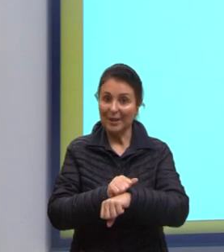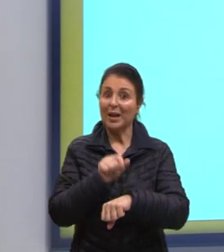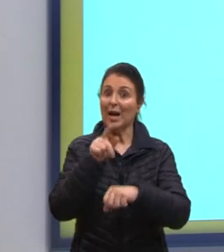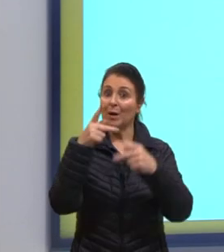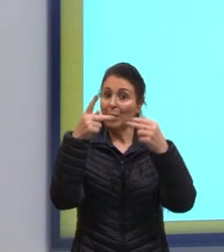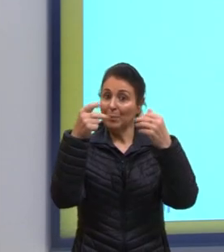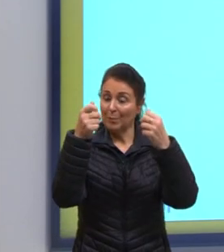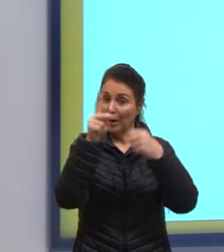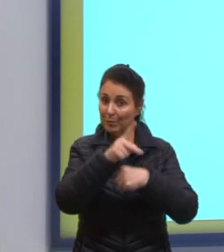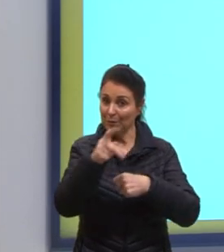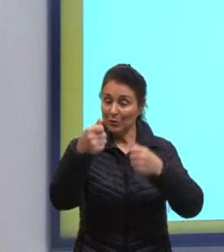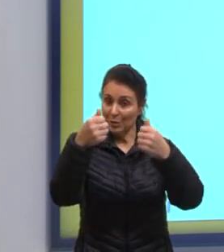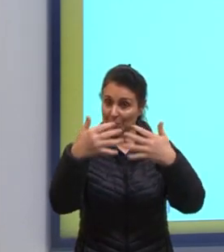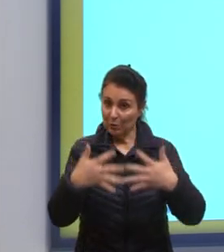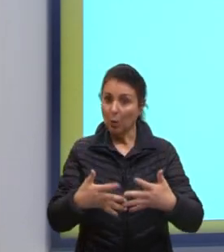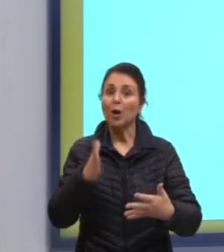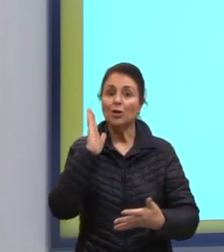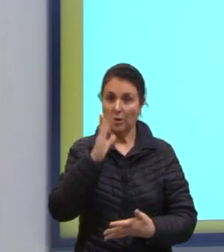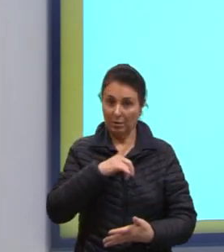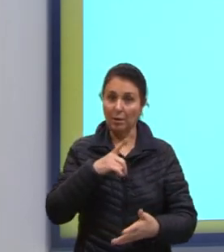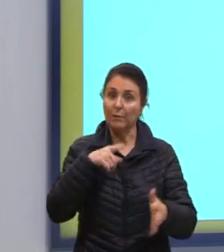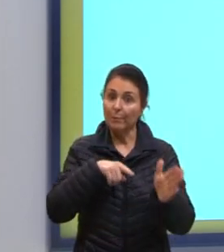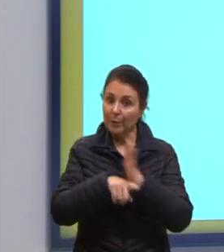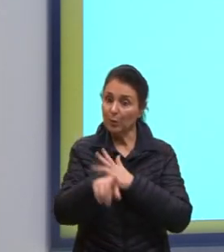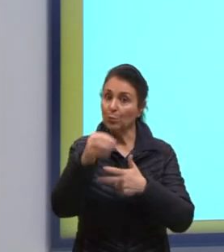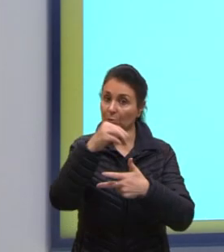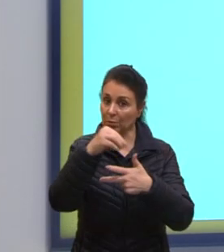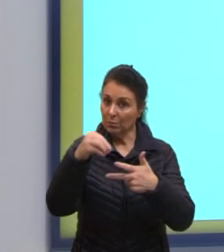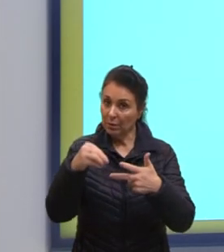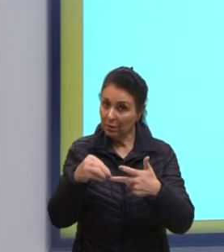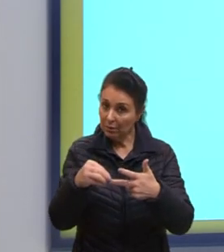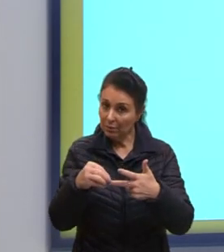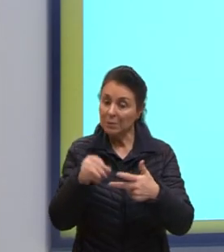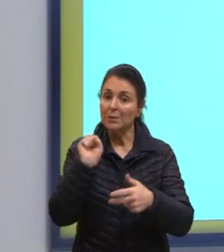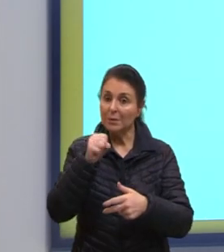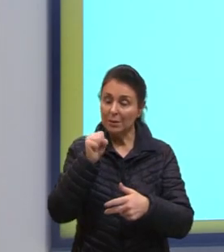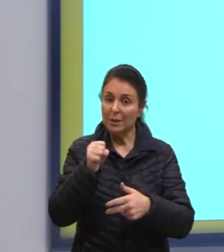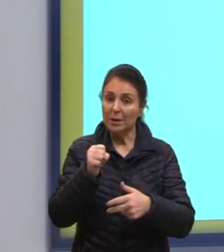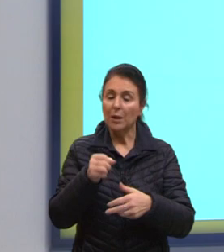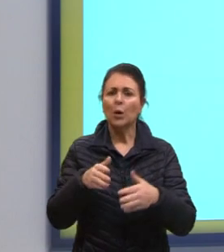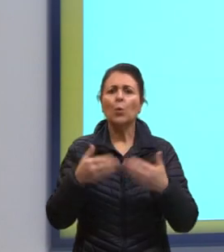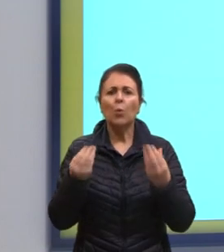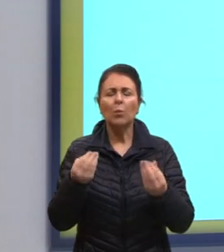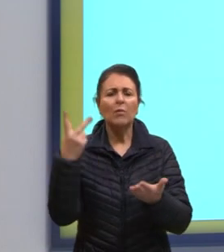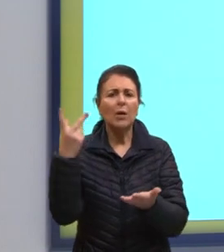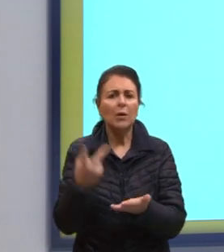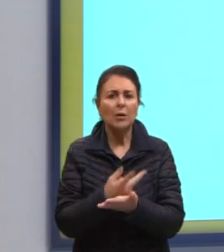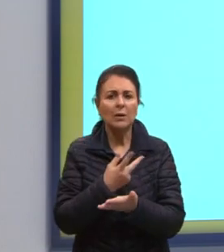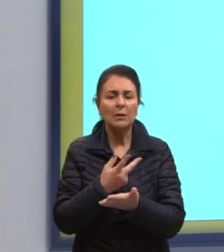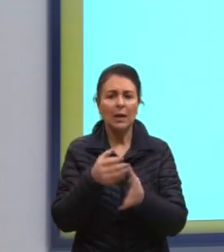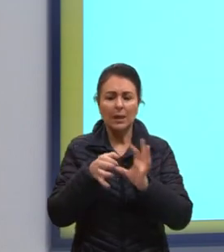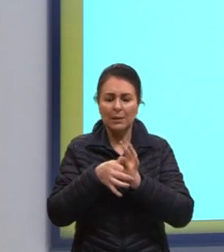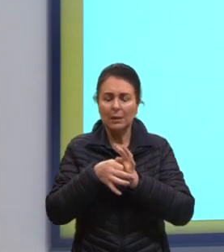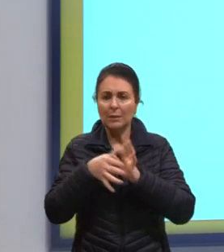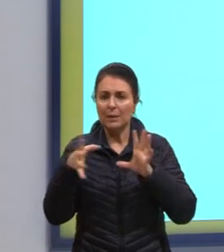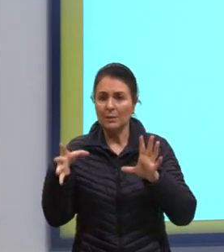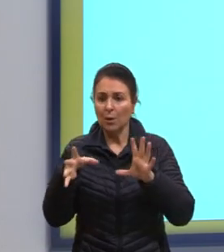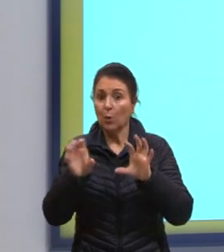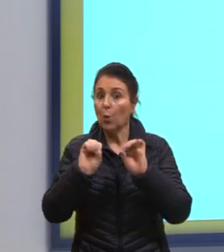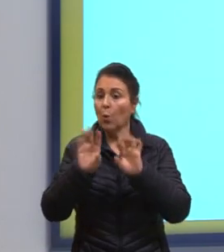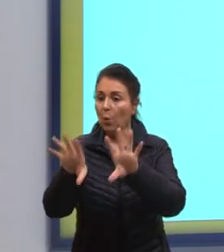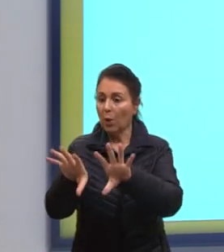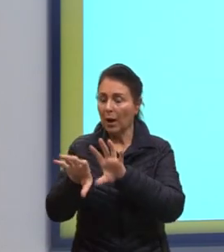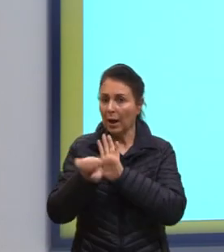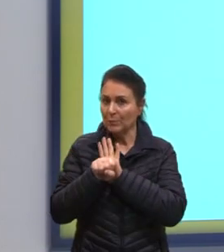uma questão no Enem envolvendo isso aqui, tá? Quanto que vai ser, né, essa energia que é absorvida